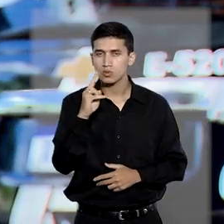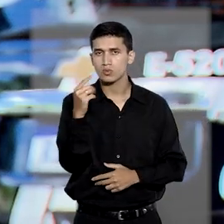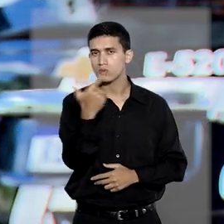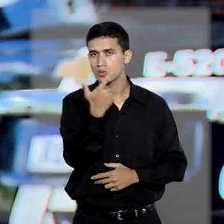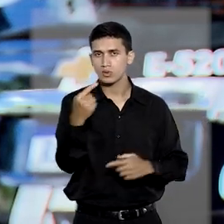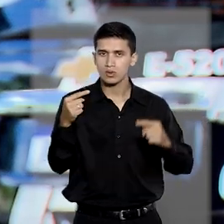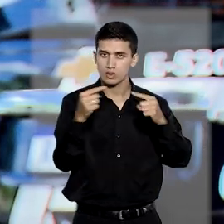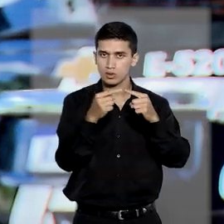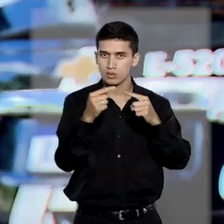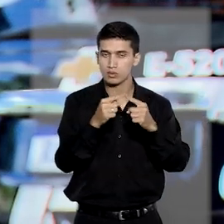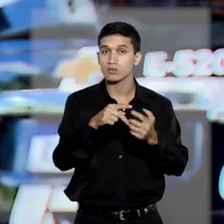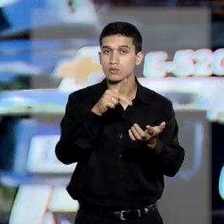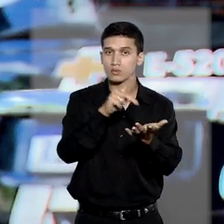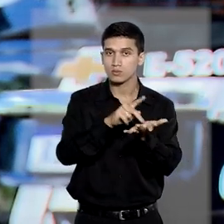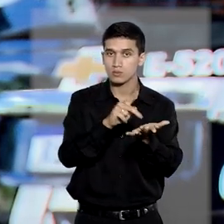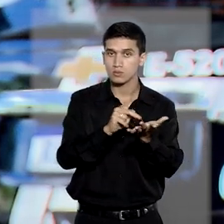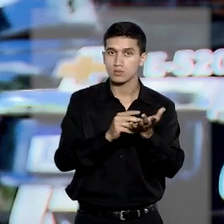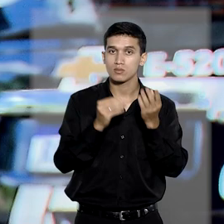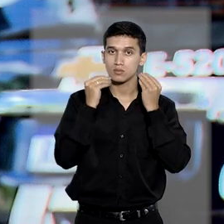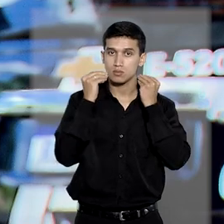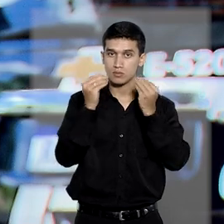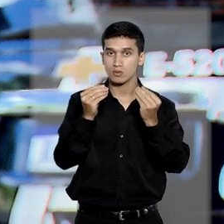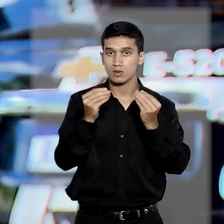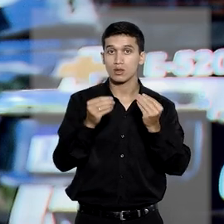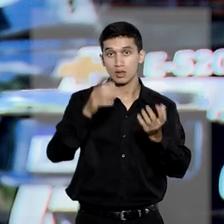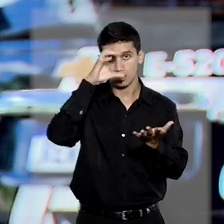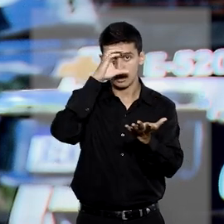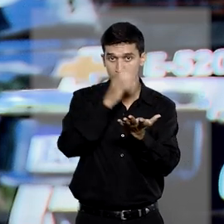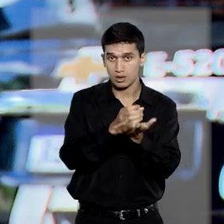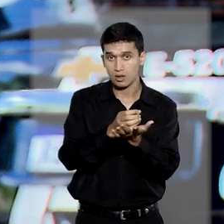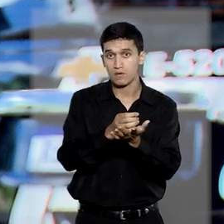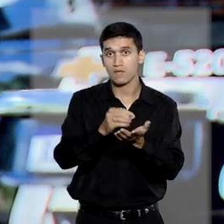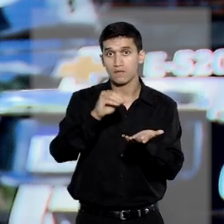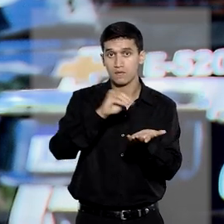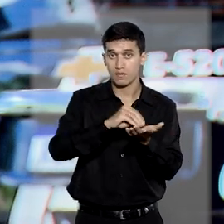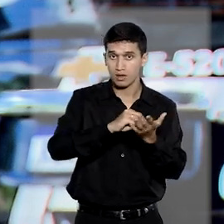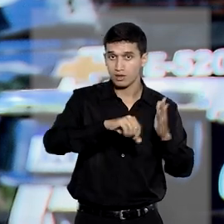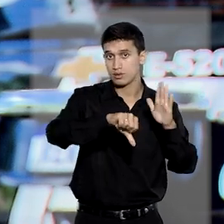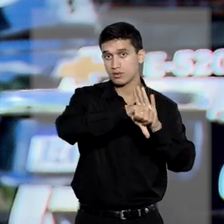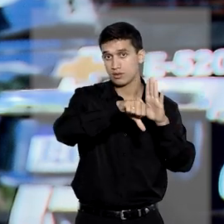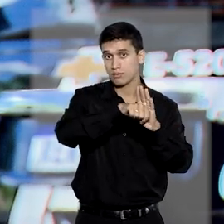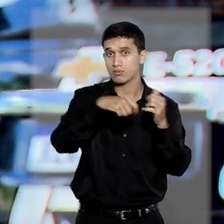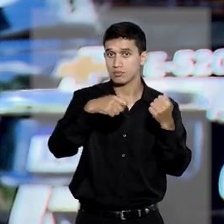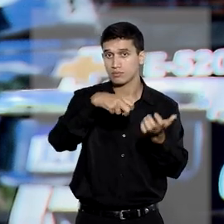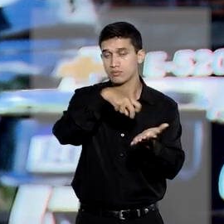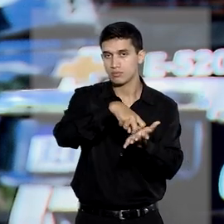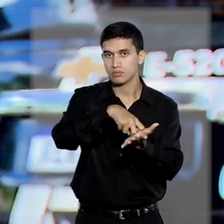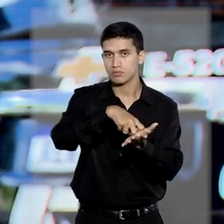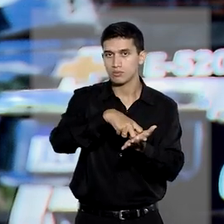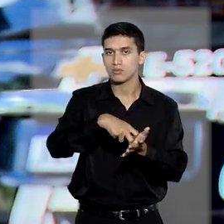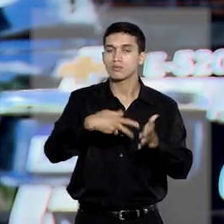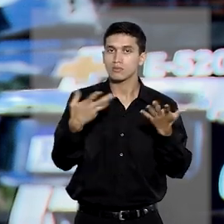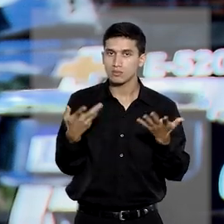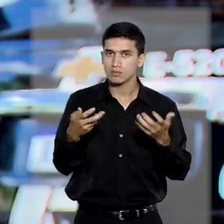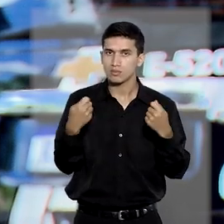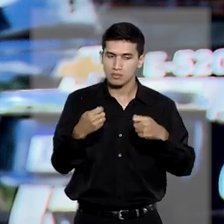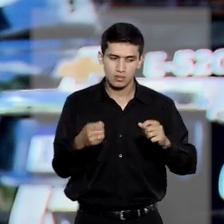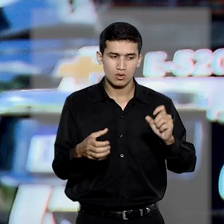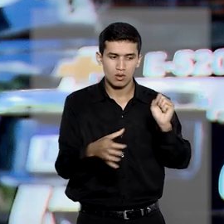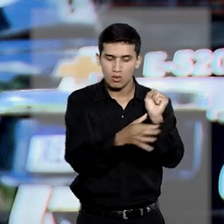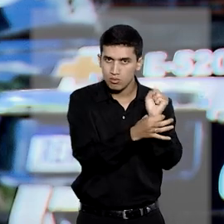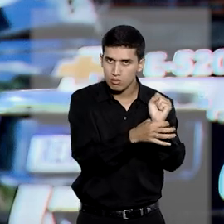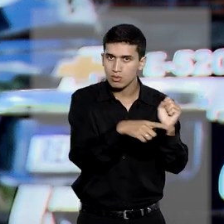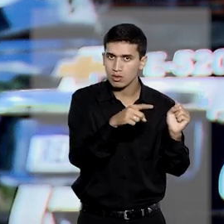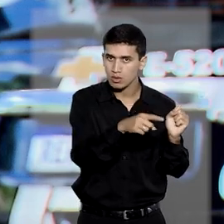está condicionada à existência de fato que configure em tese ilícito penal e pediu que as medidas protetivas sejam mantidas